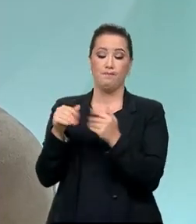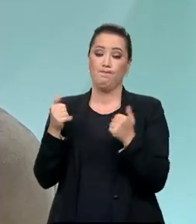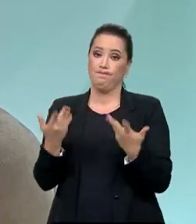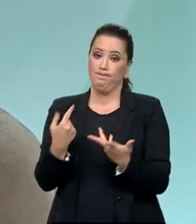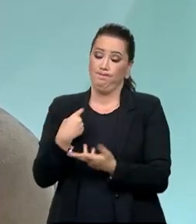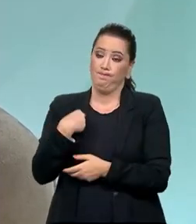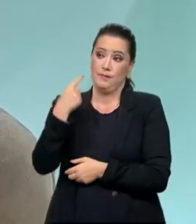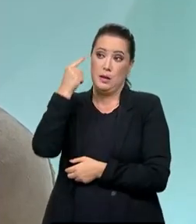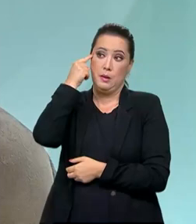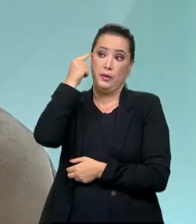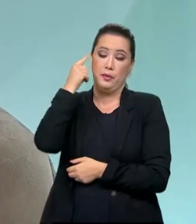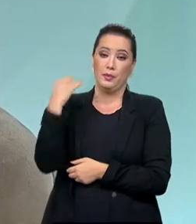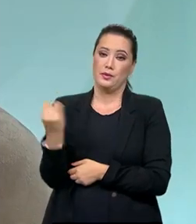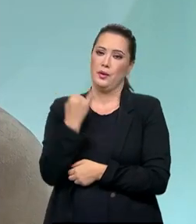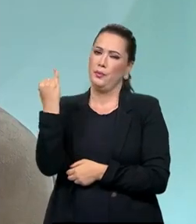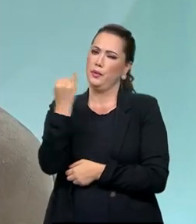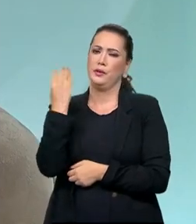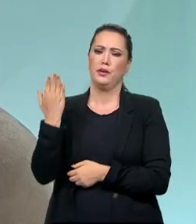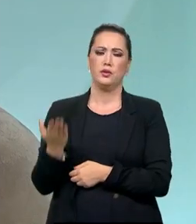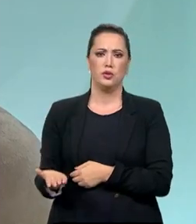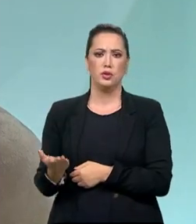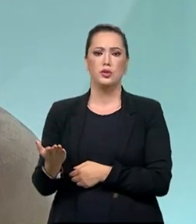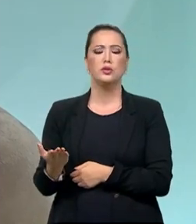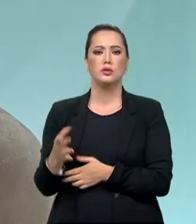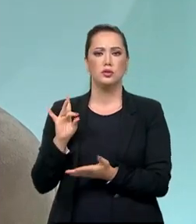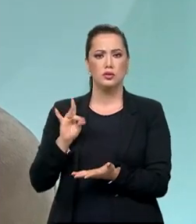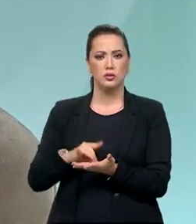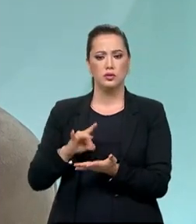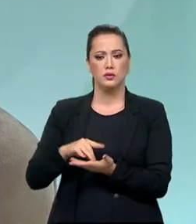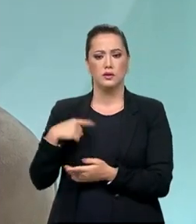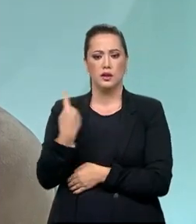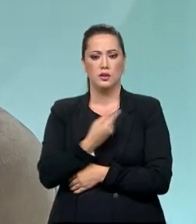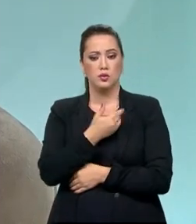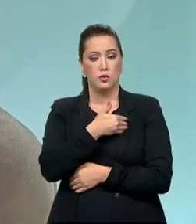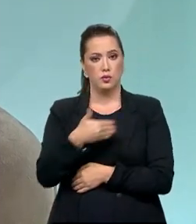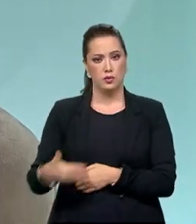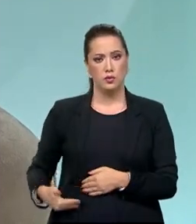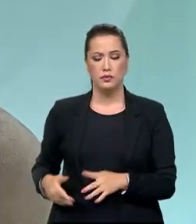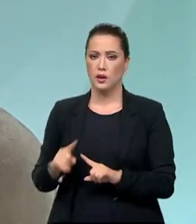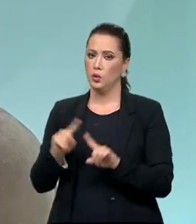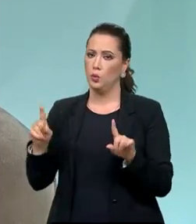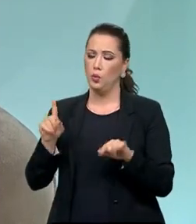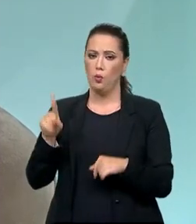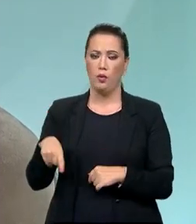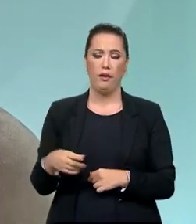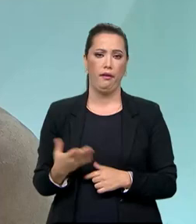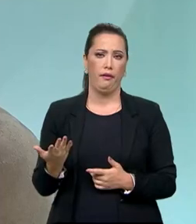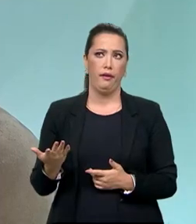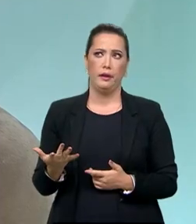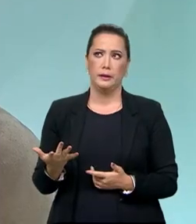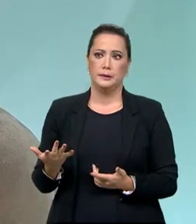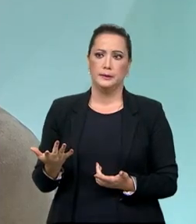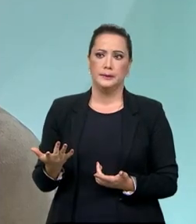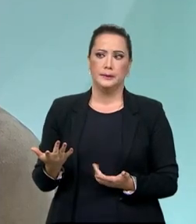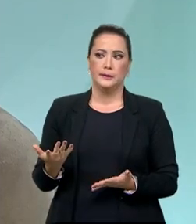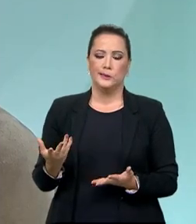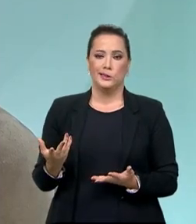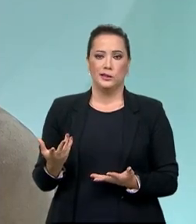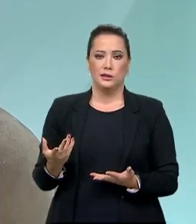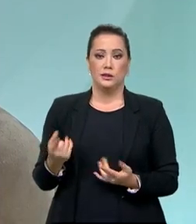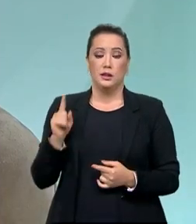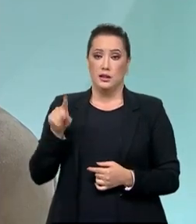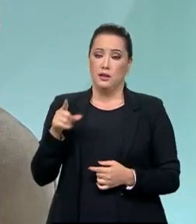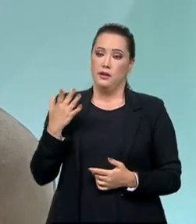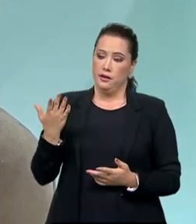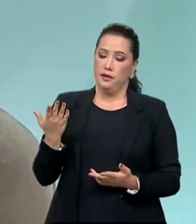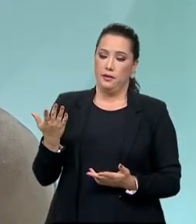esse é um grande triunfo, de fato, do nosso governo, não é? E realmente chama a atenção que